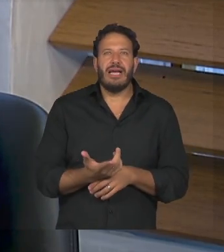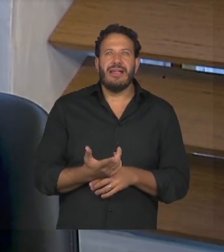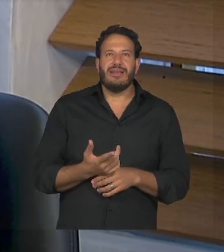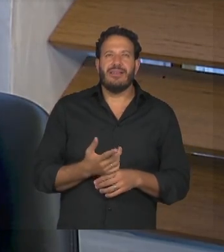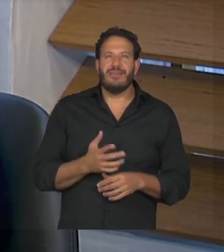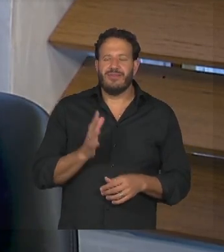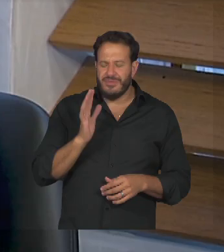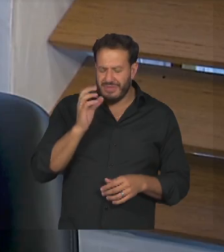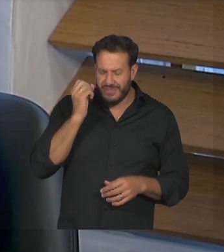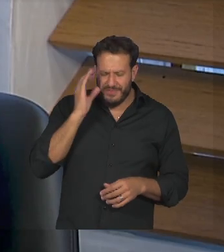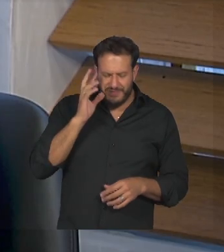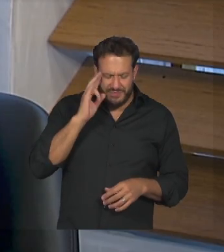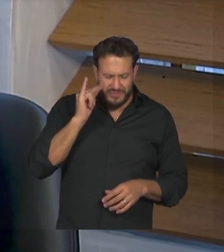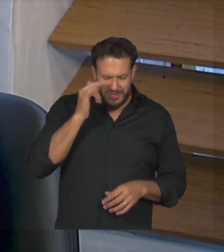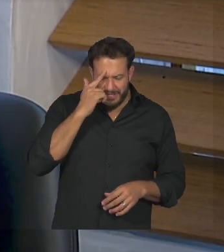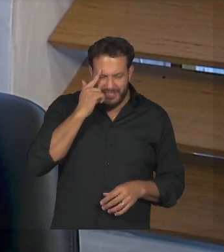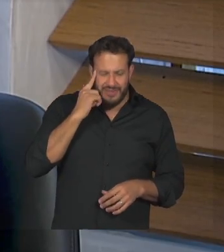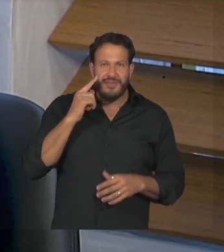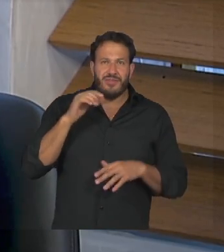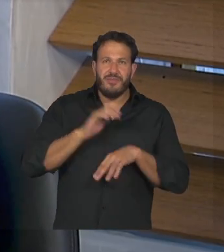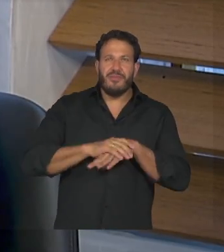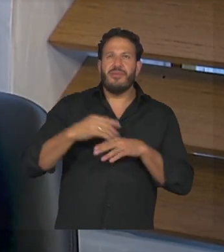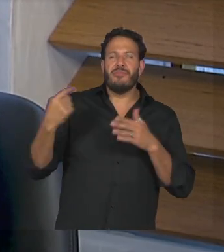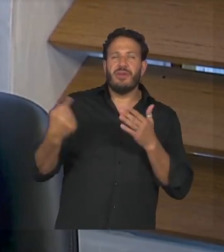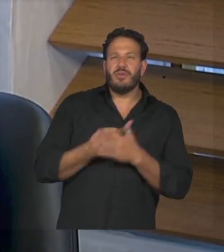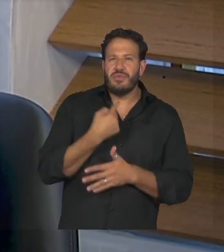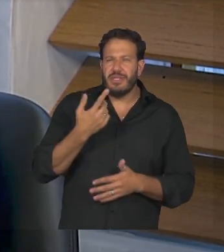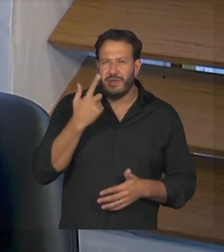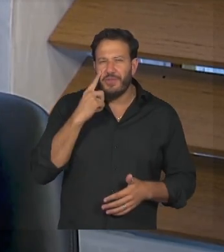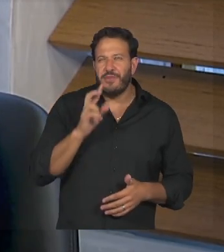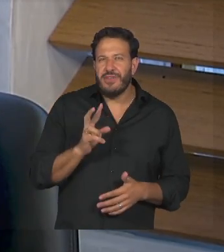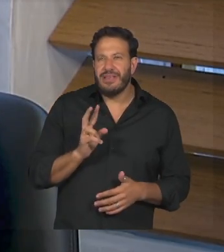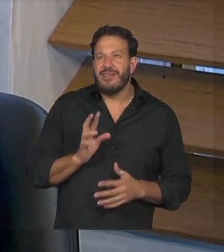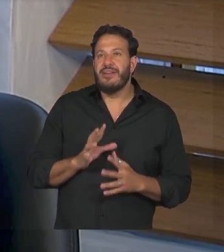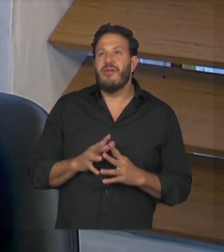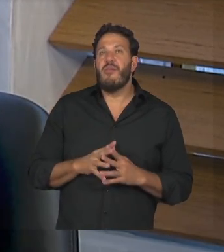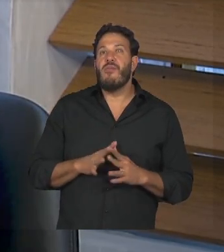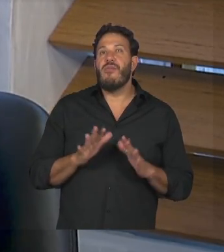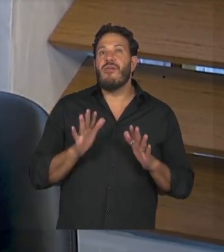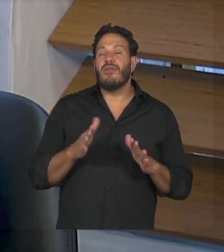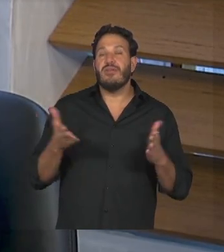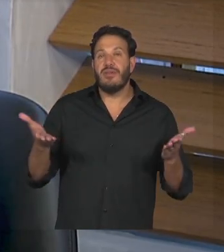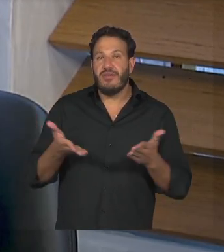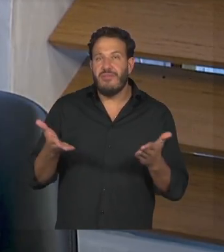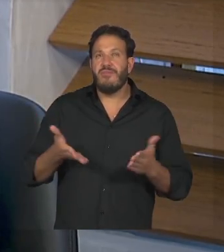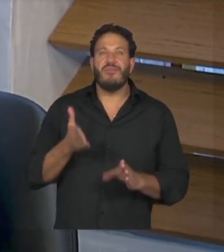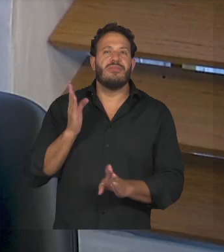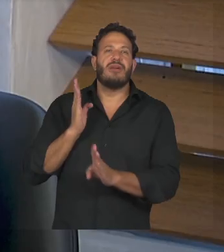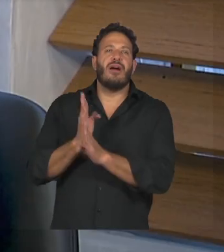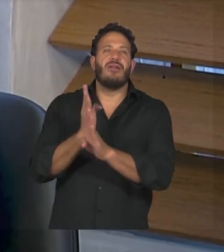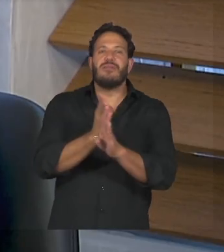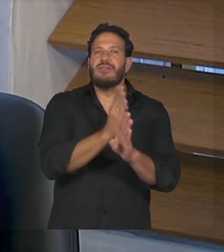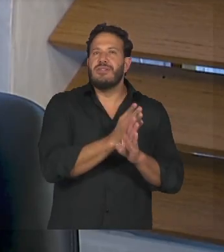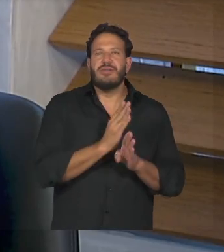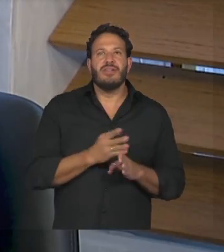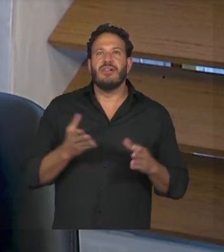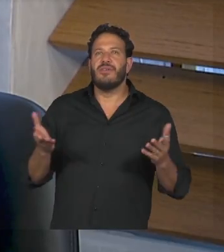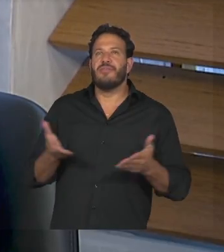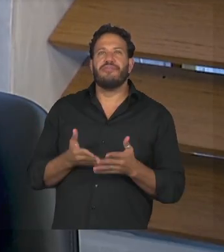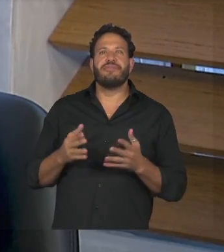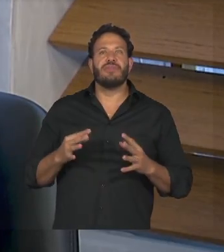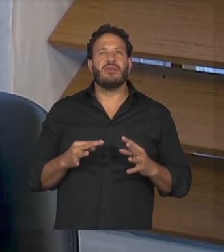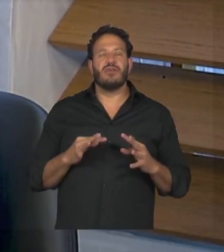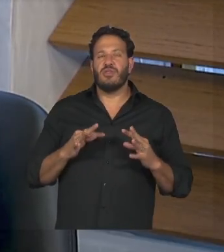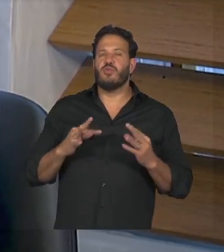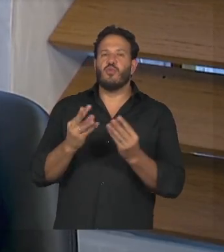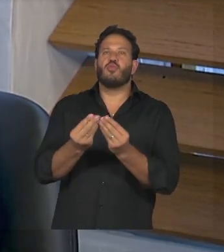dia eu recebi uma pergunta de uma moça falando assim é que agora os diagnósticos estão sendo feito